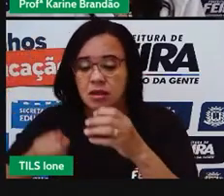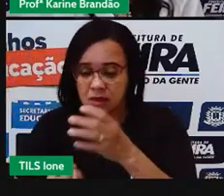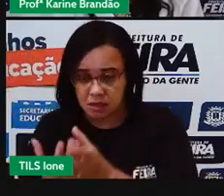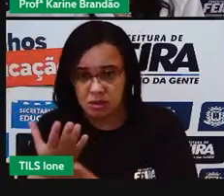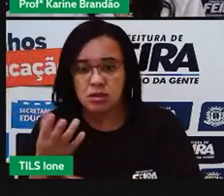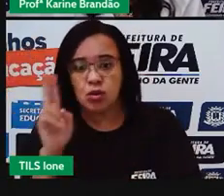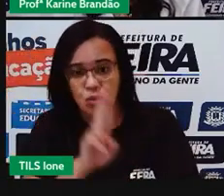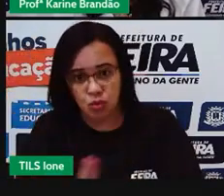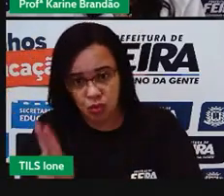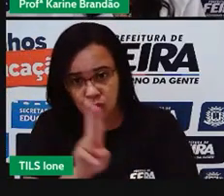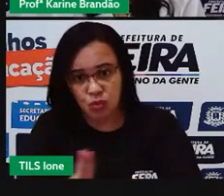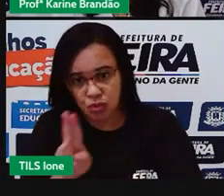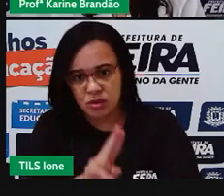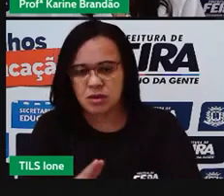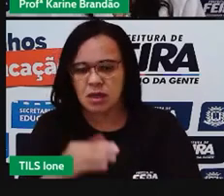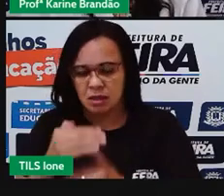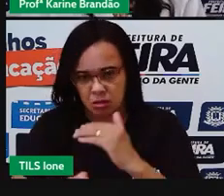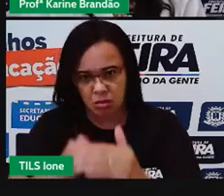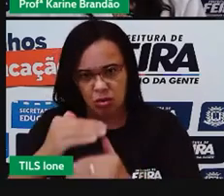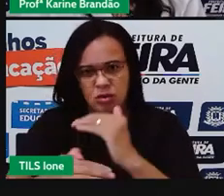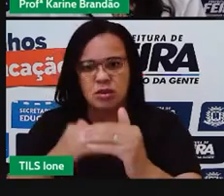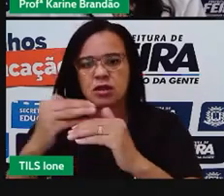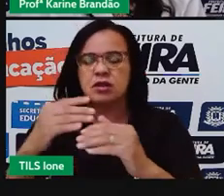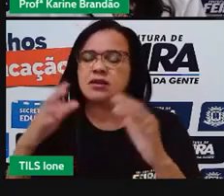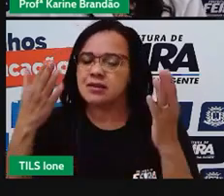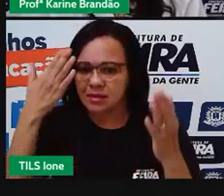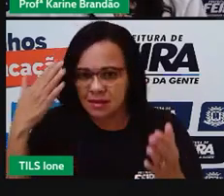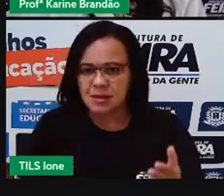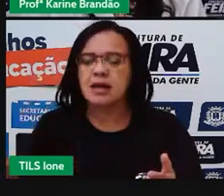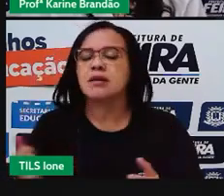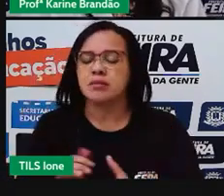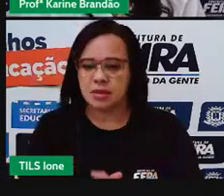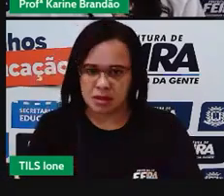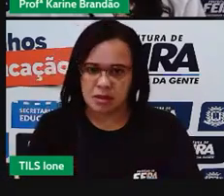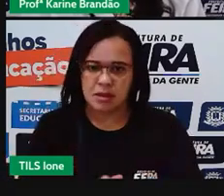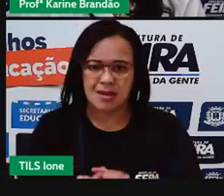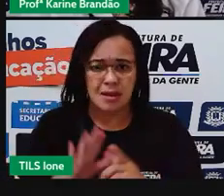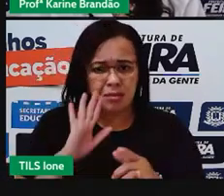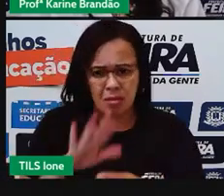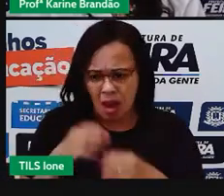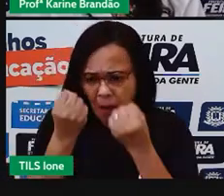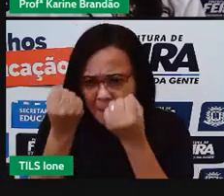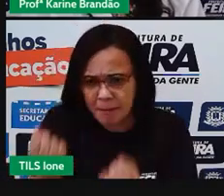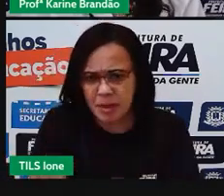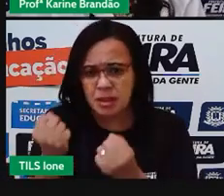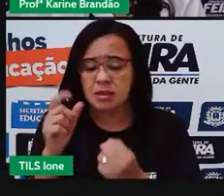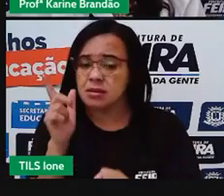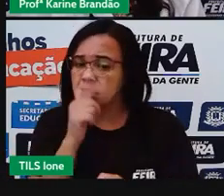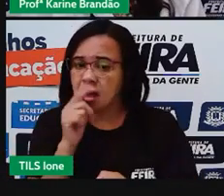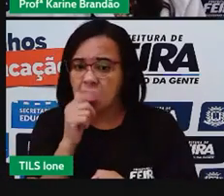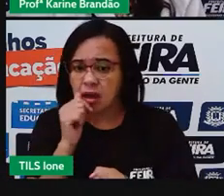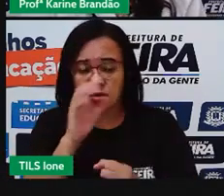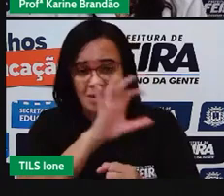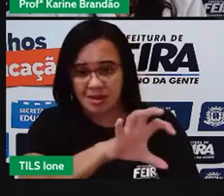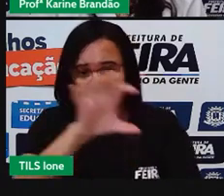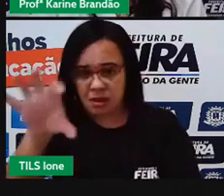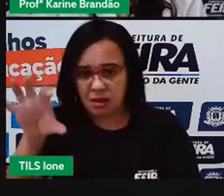água utilizada no processo, sem analisar o volume de cada tipo dessas águas. Tá?